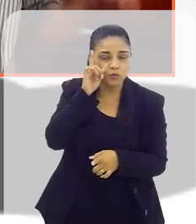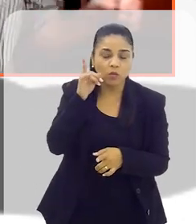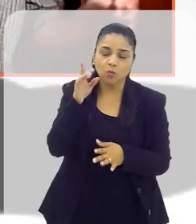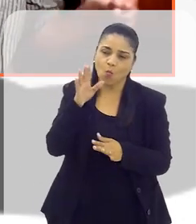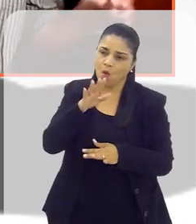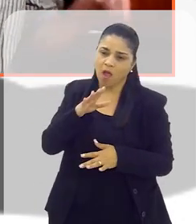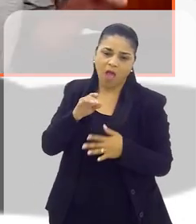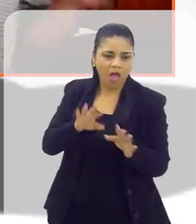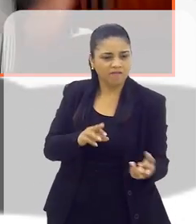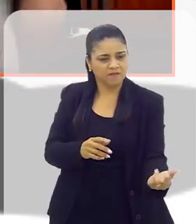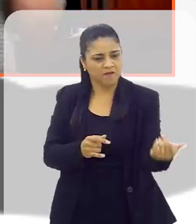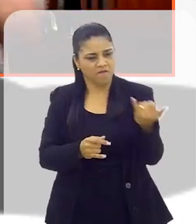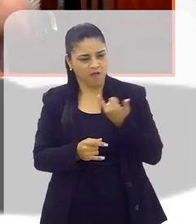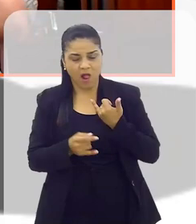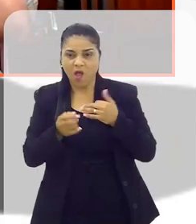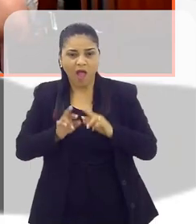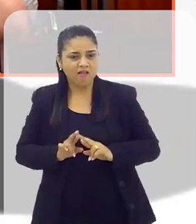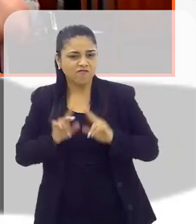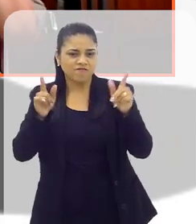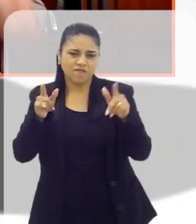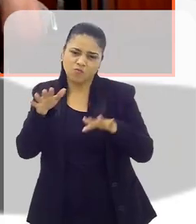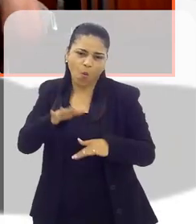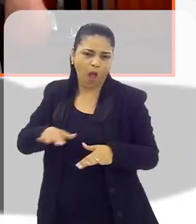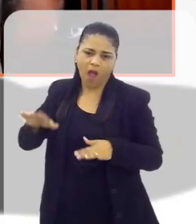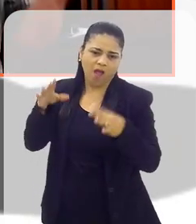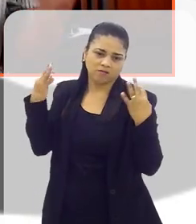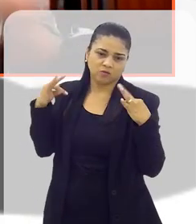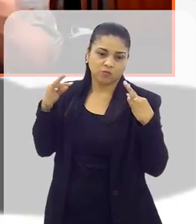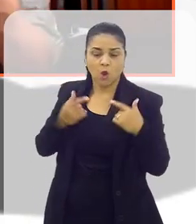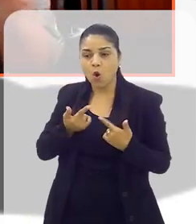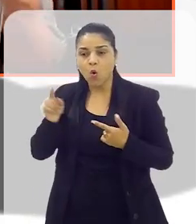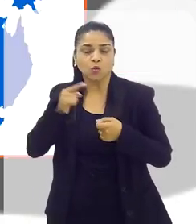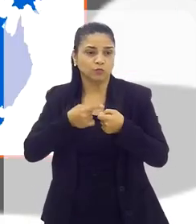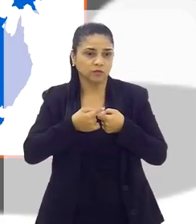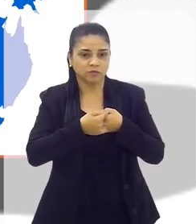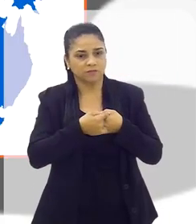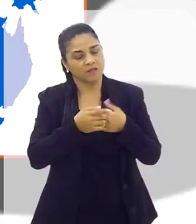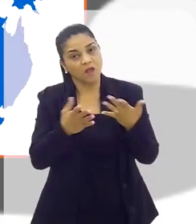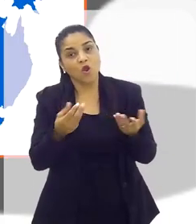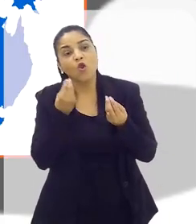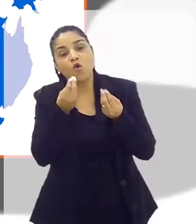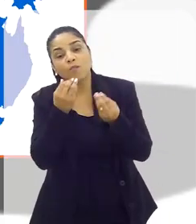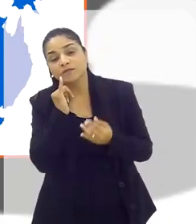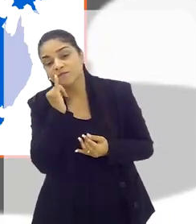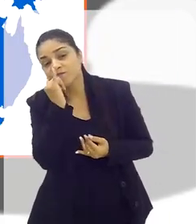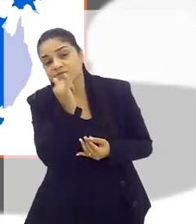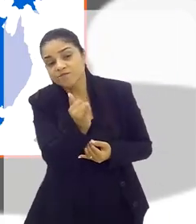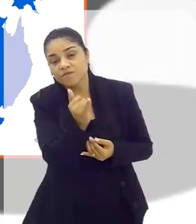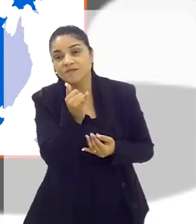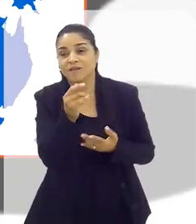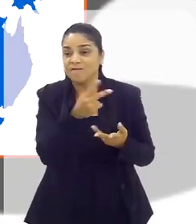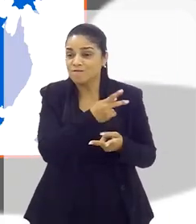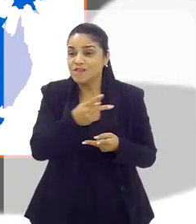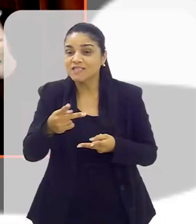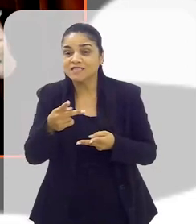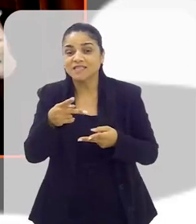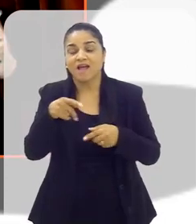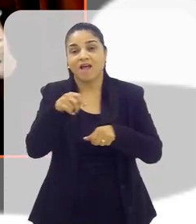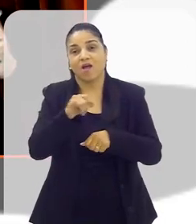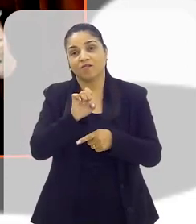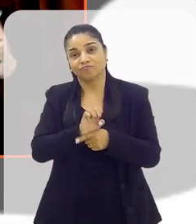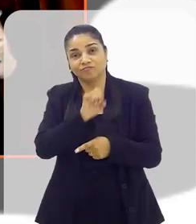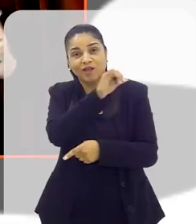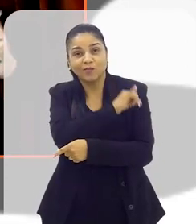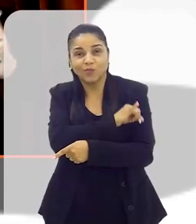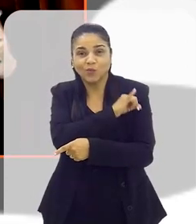área turística, é no outro município. É muito difícil você, na realidade, dizer para esse consumidor que quer visitar o